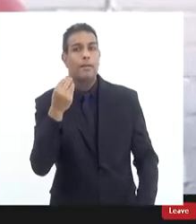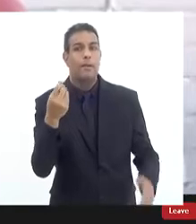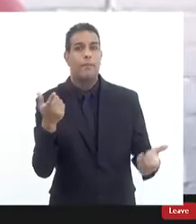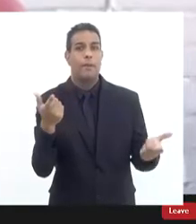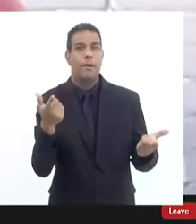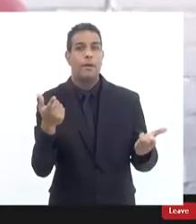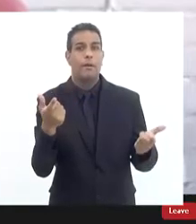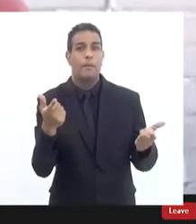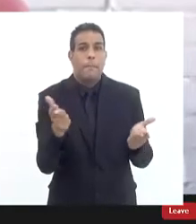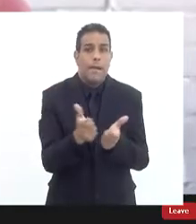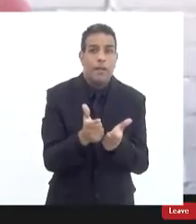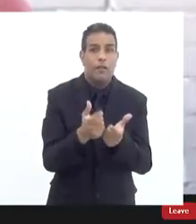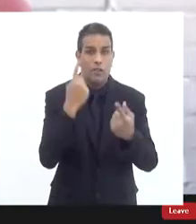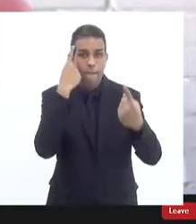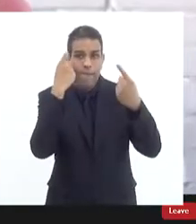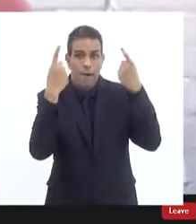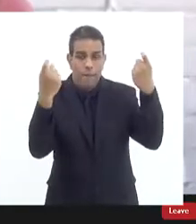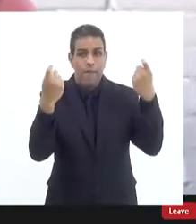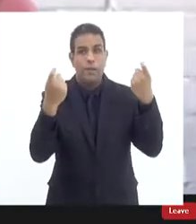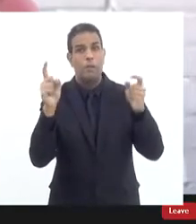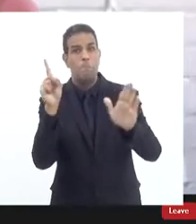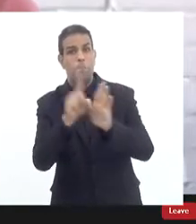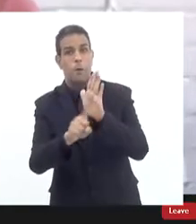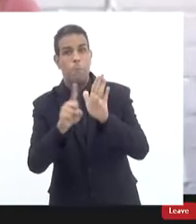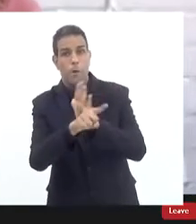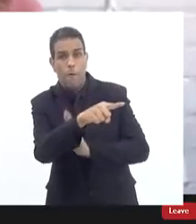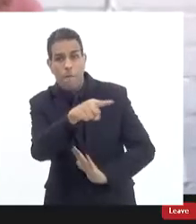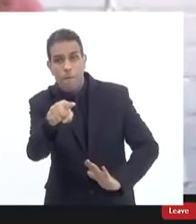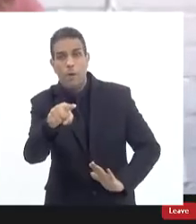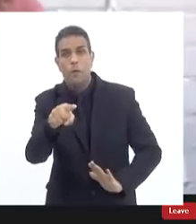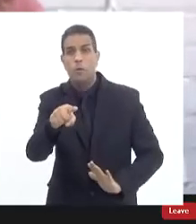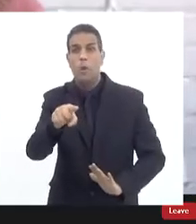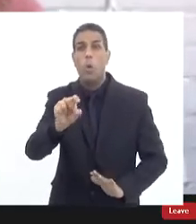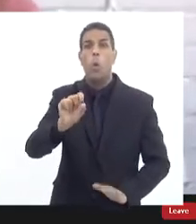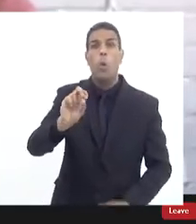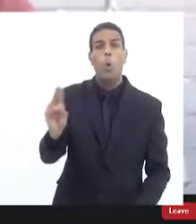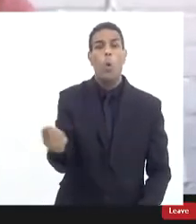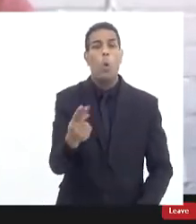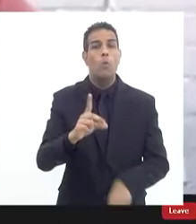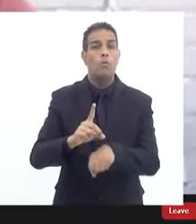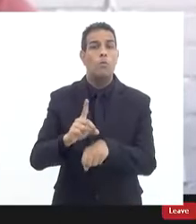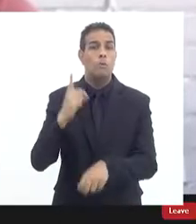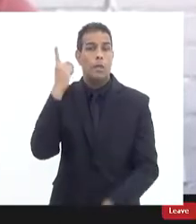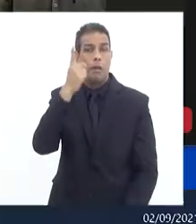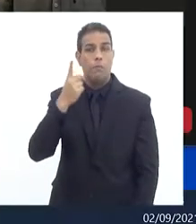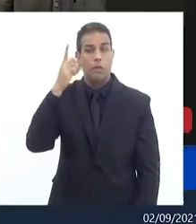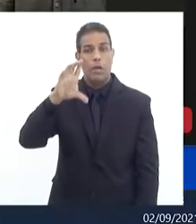seriam as perguntas aqui que tem não sei se o deputado Carlos Augusto também quer contribuir